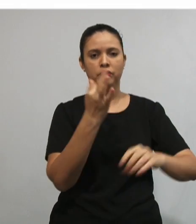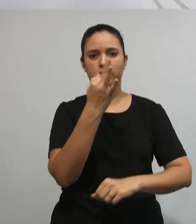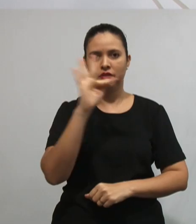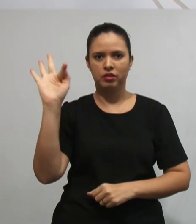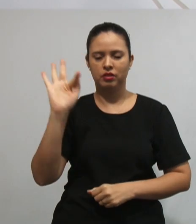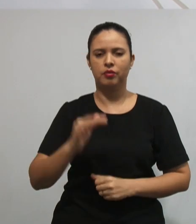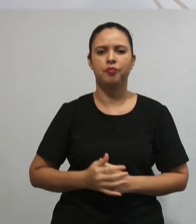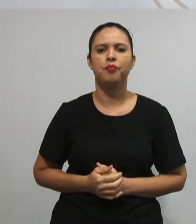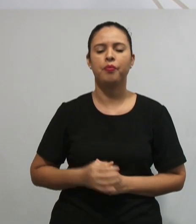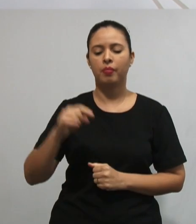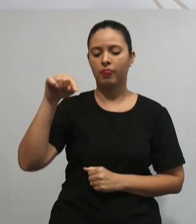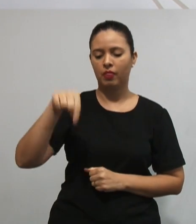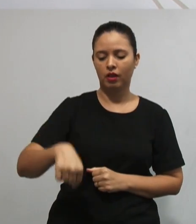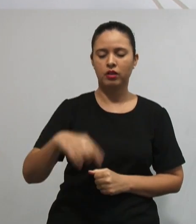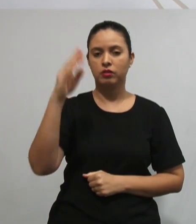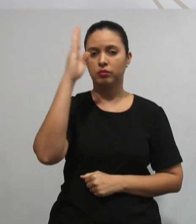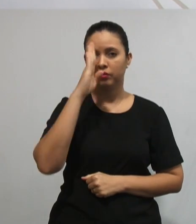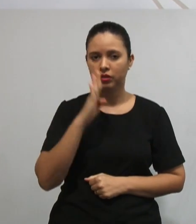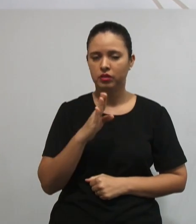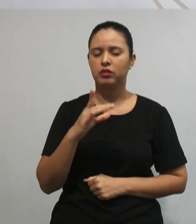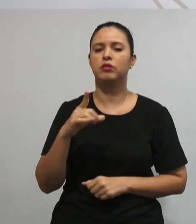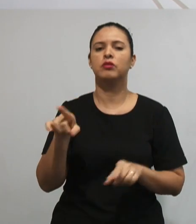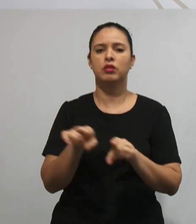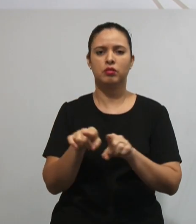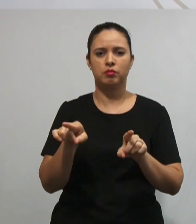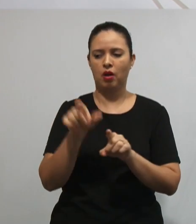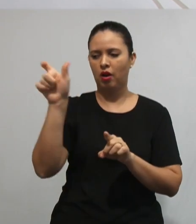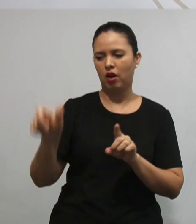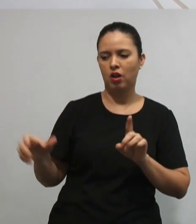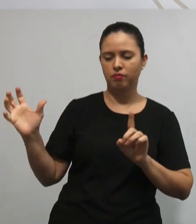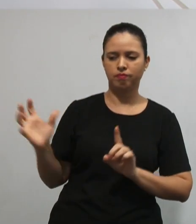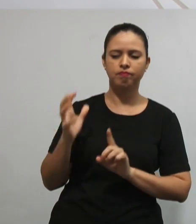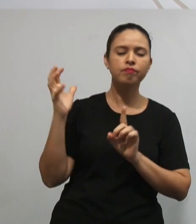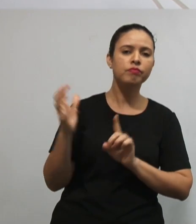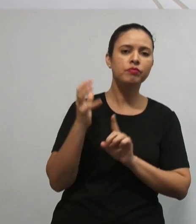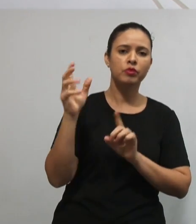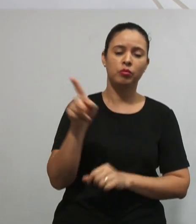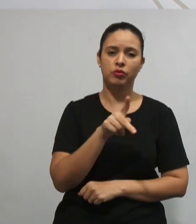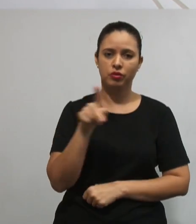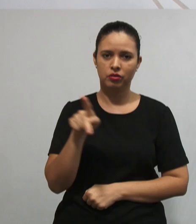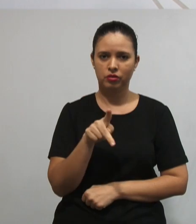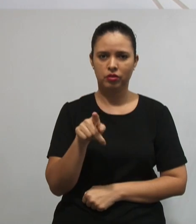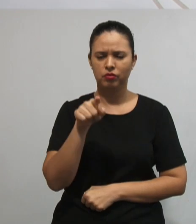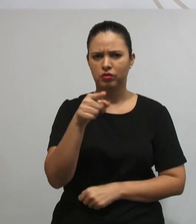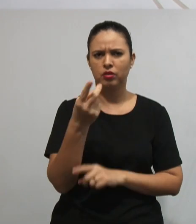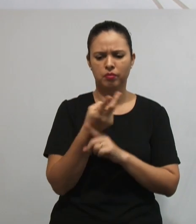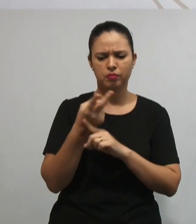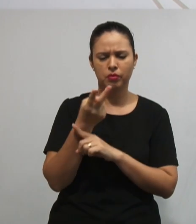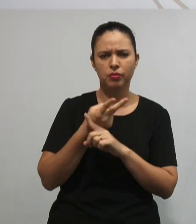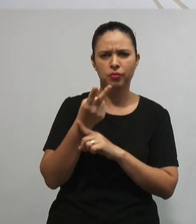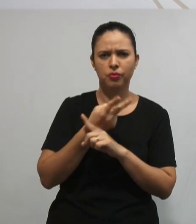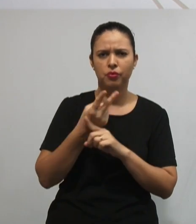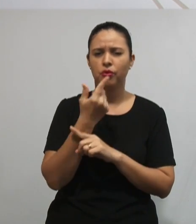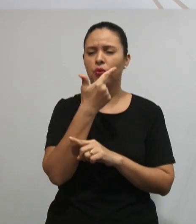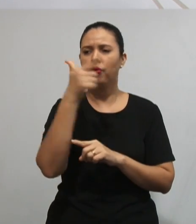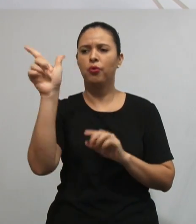no Brasil, Frenet também tem influenciado muitos professores. Então, eu sugiro aí que vocês busquem muitos outros textos para